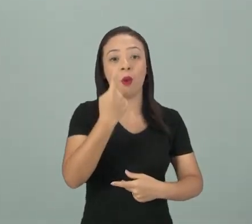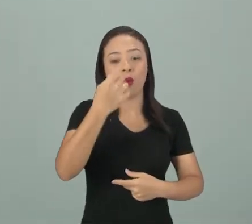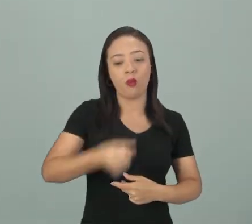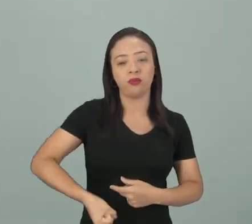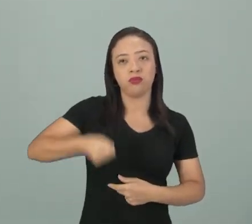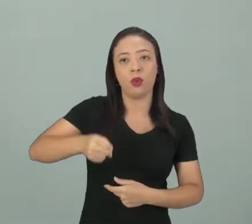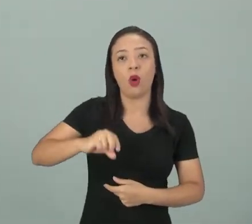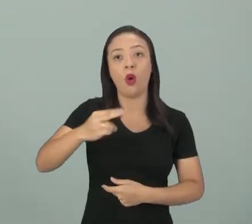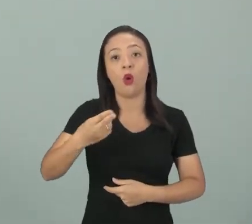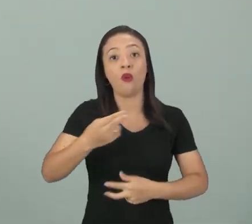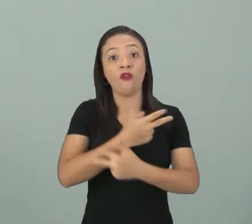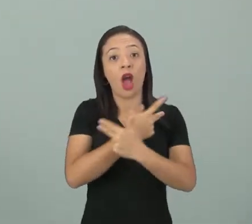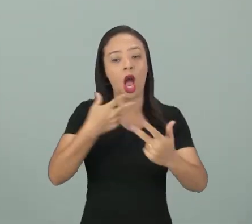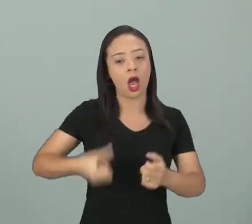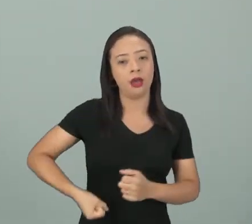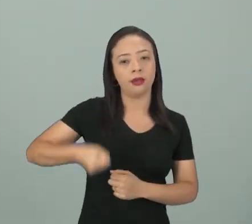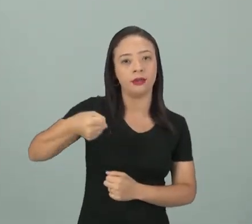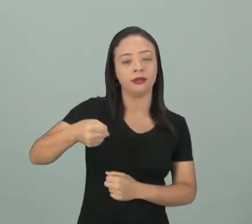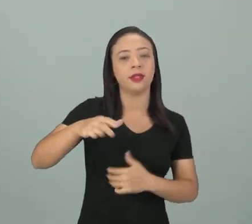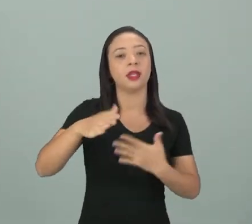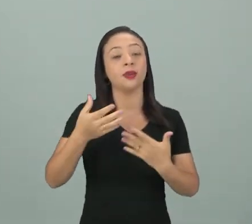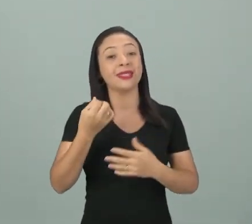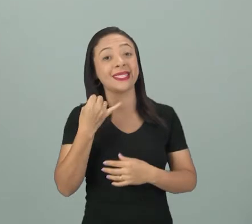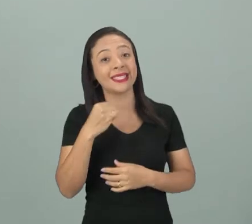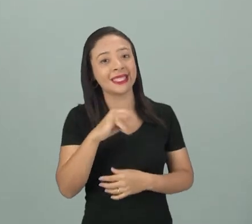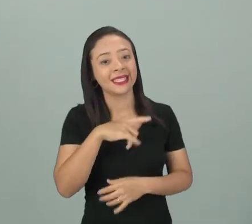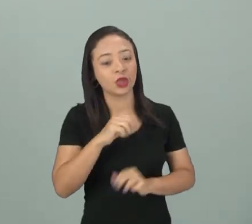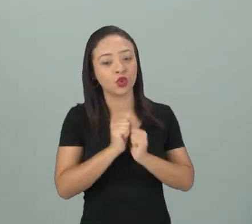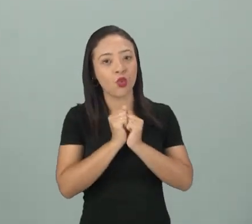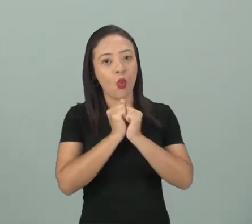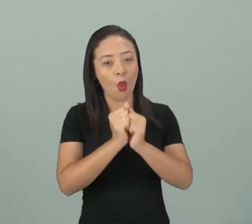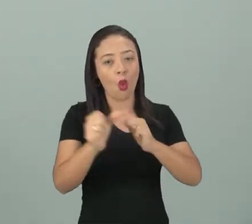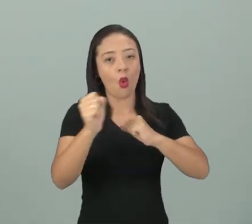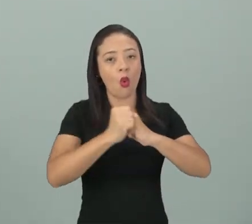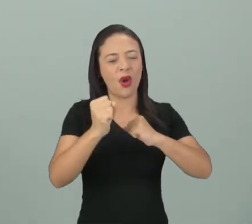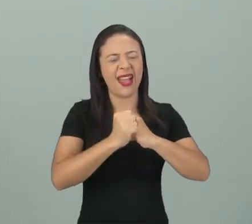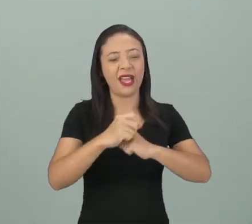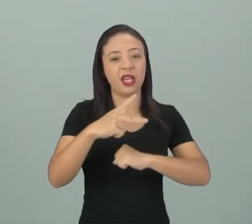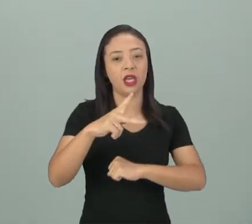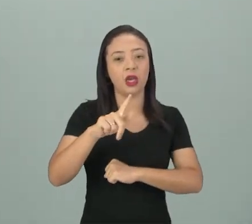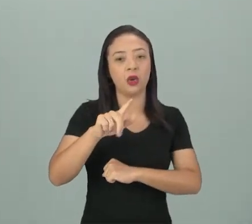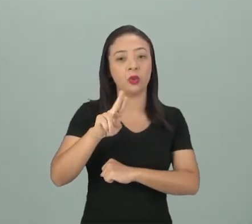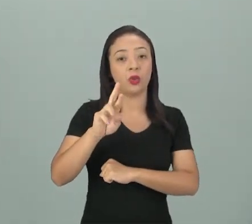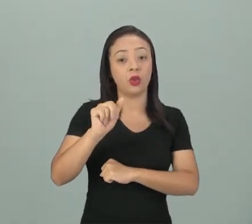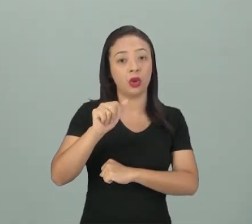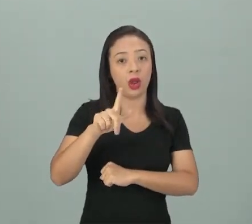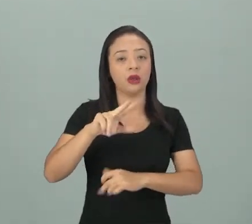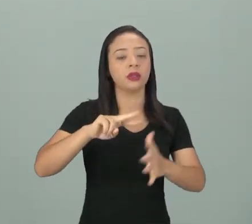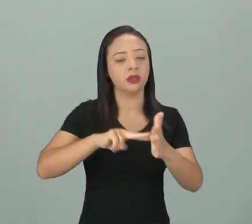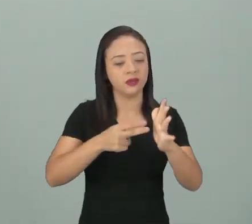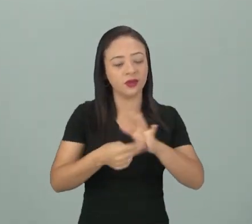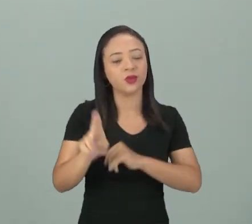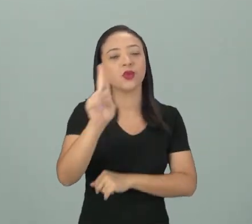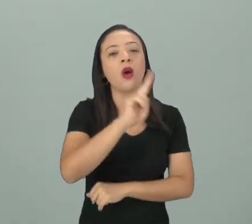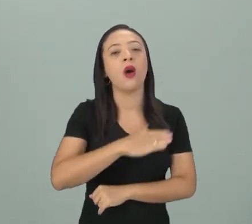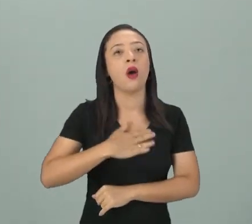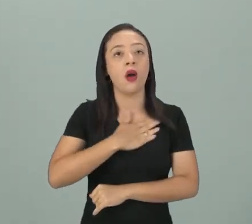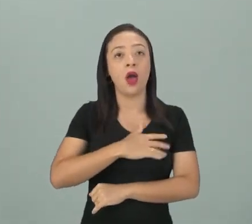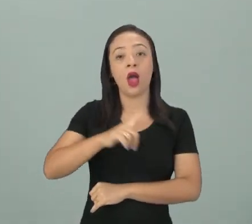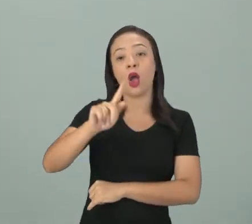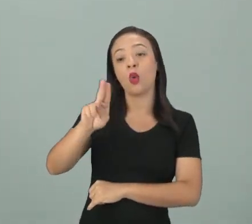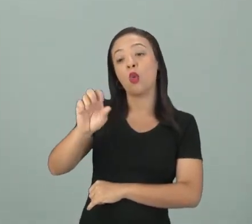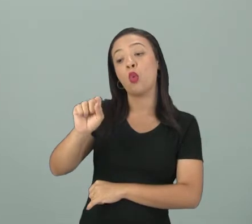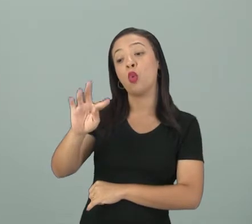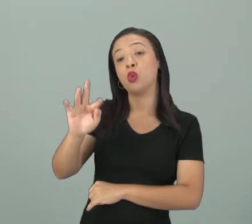porque é mais de um. Então, assim, se ele acompanhar um substantivo no plural, aí eu uso gustam. Então, vamos